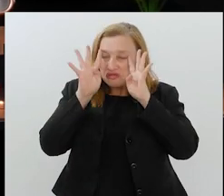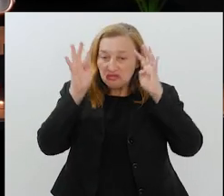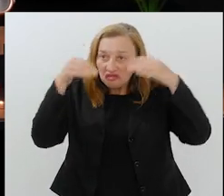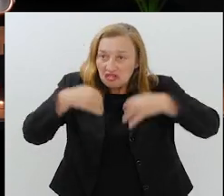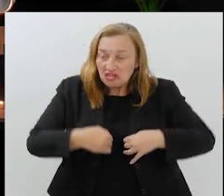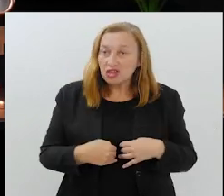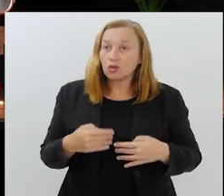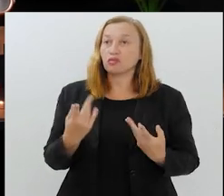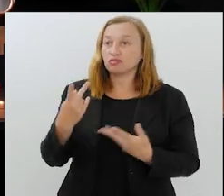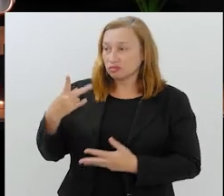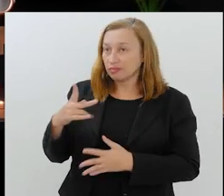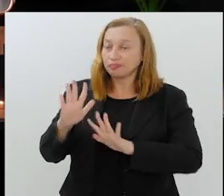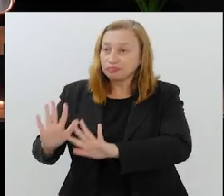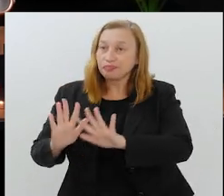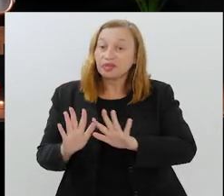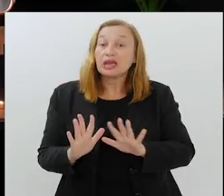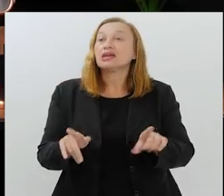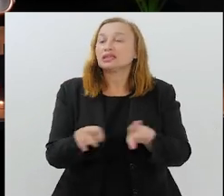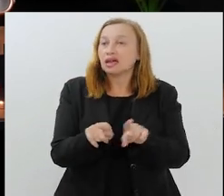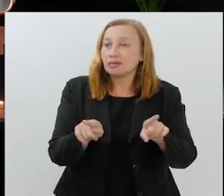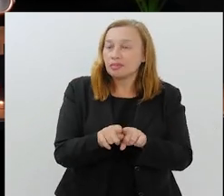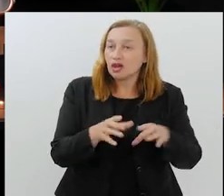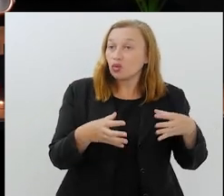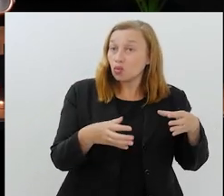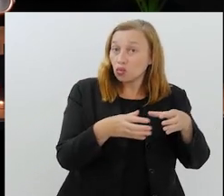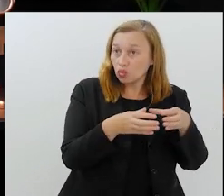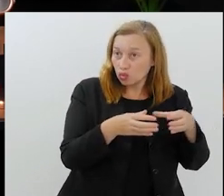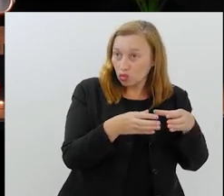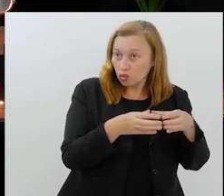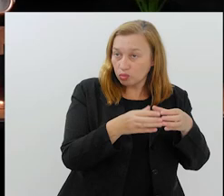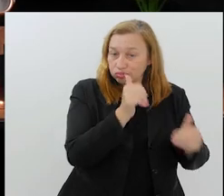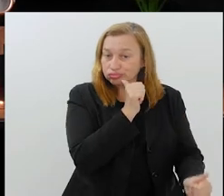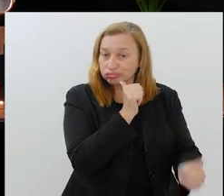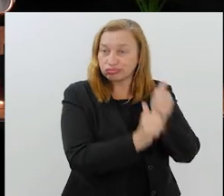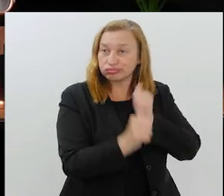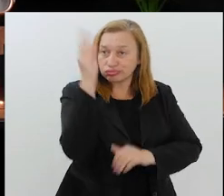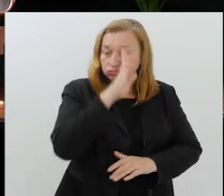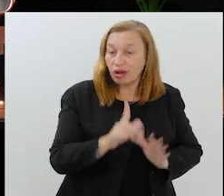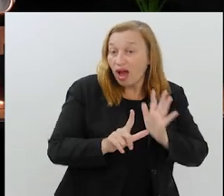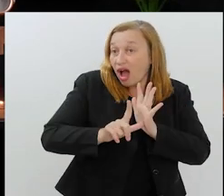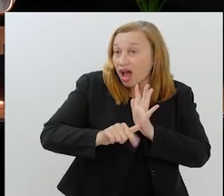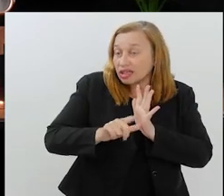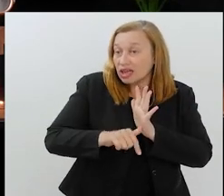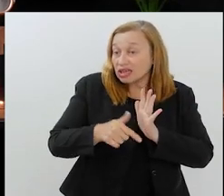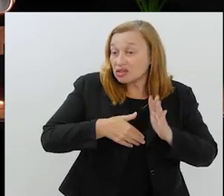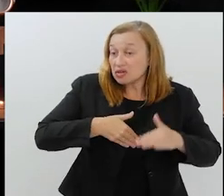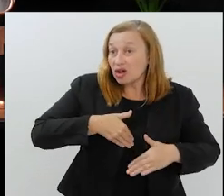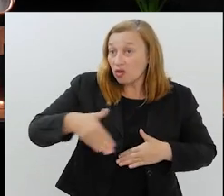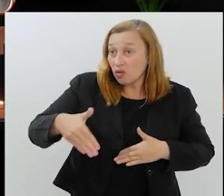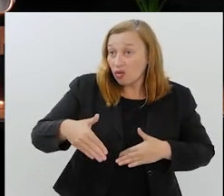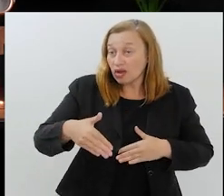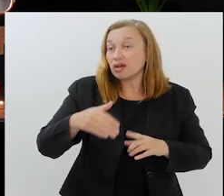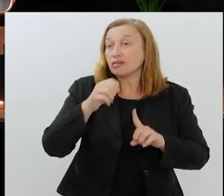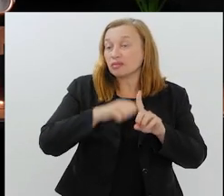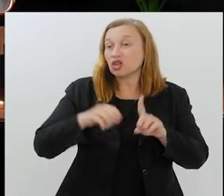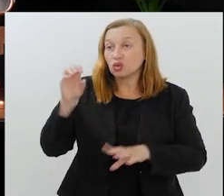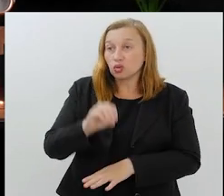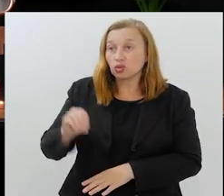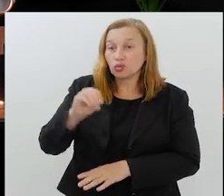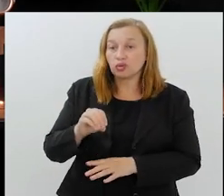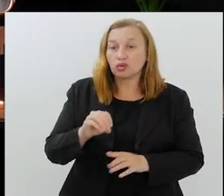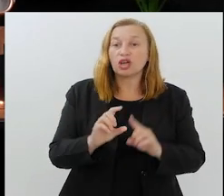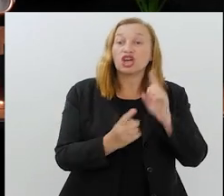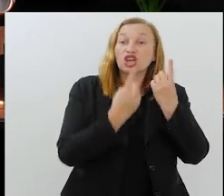Além disso, a comissão técnica da seleção teve atraso na programação para as partidas do mês agora de outubro pelas